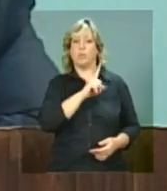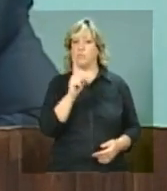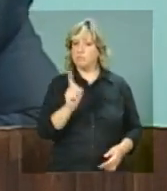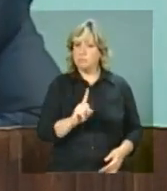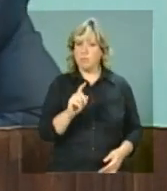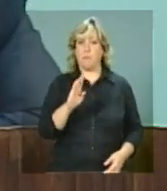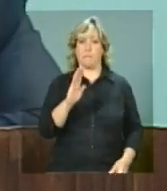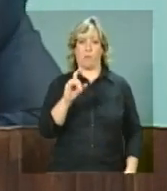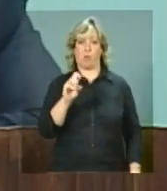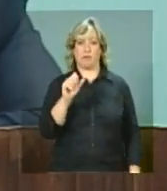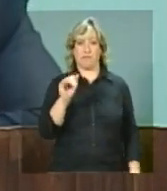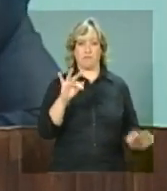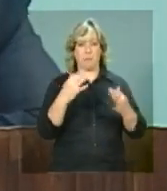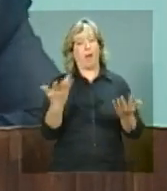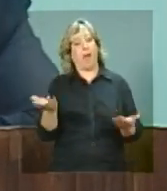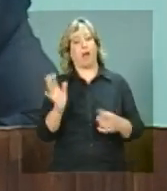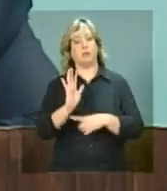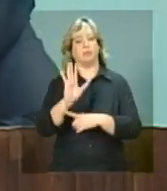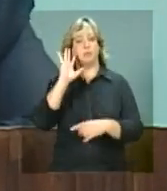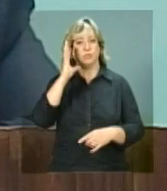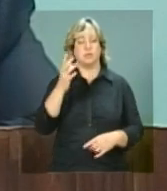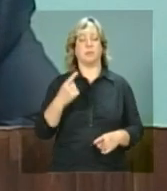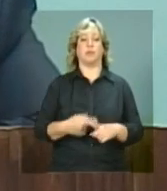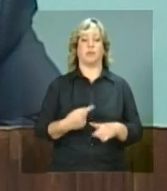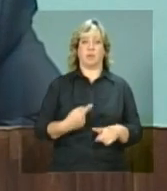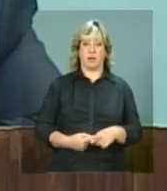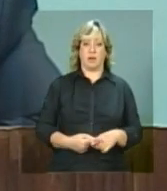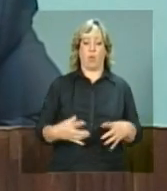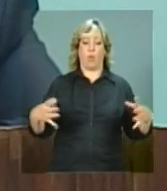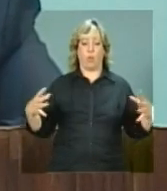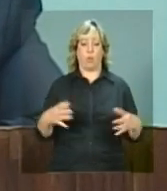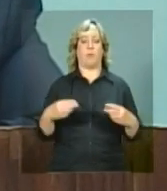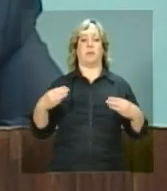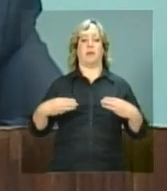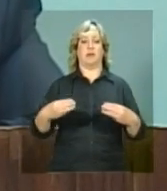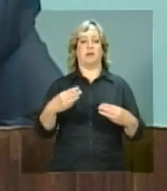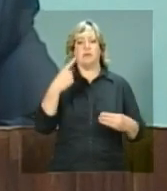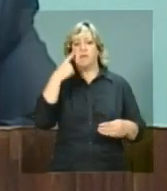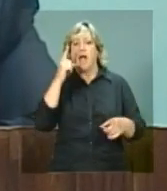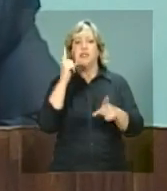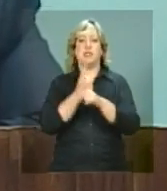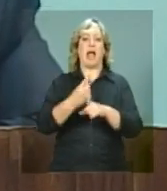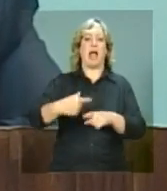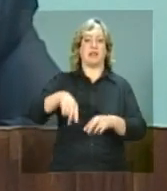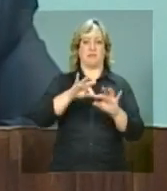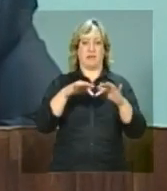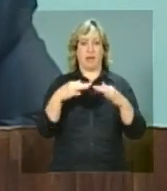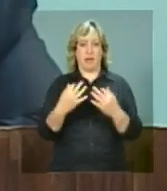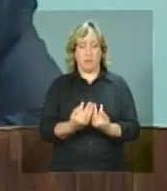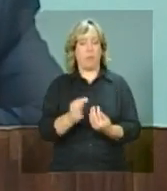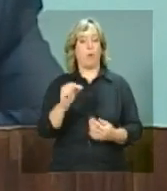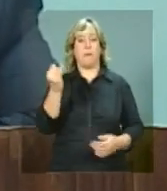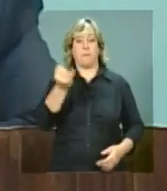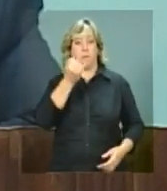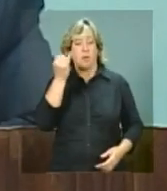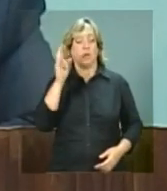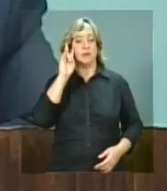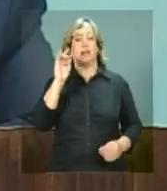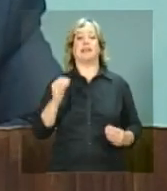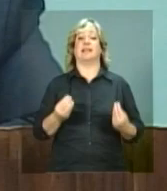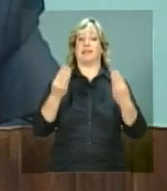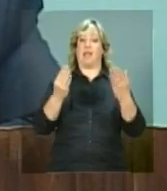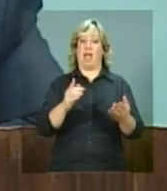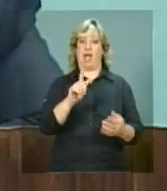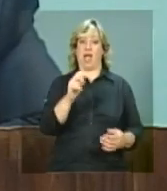ajudar no todo o conjunto dos ministérios na identificação dessas famílias, o importante é que a gente pode olhar para essas famílias garantindo e dando